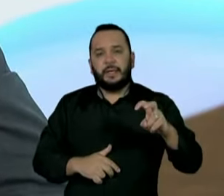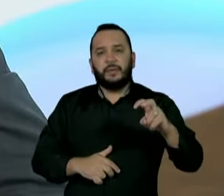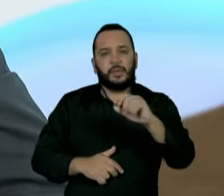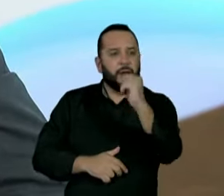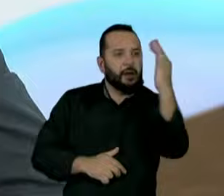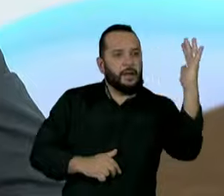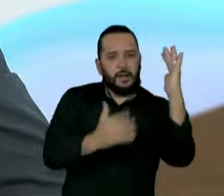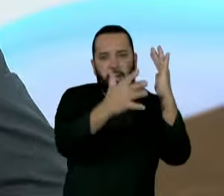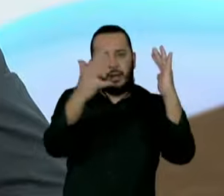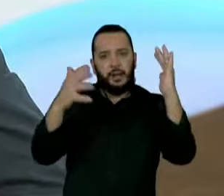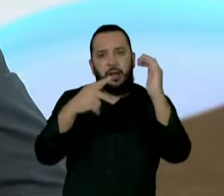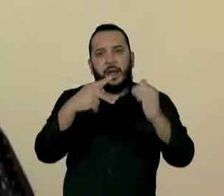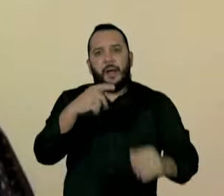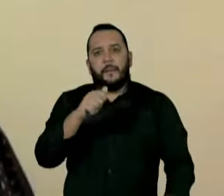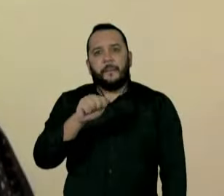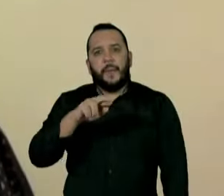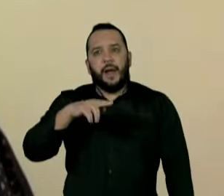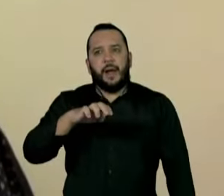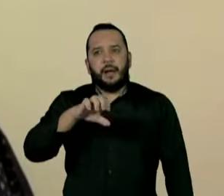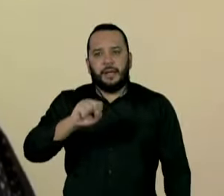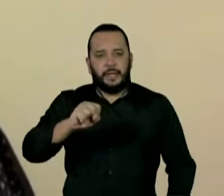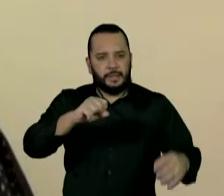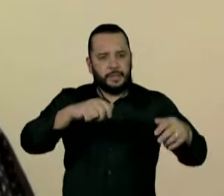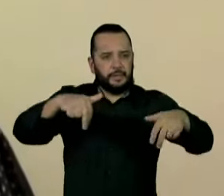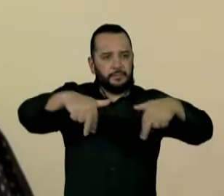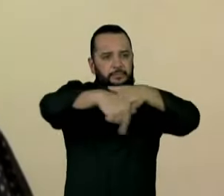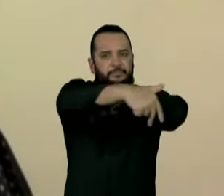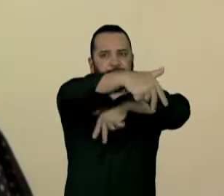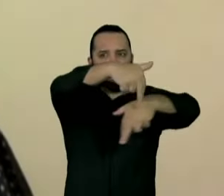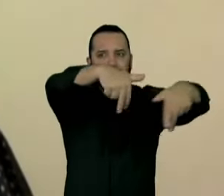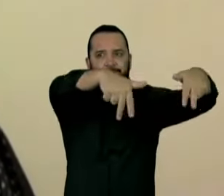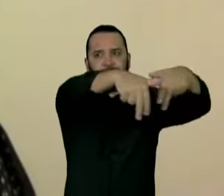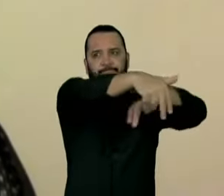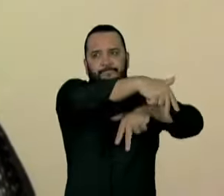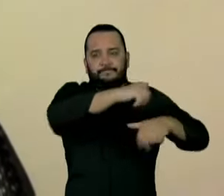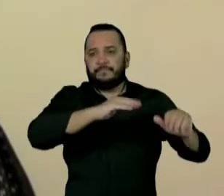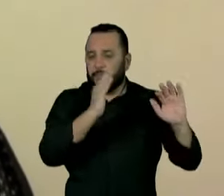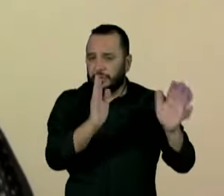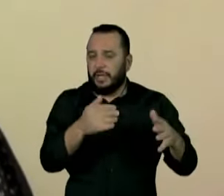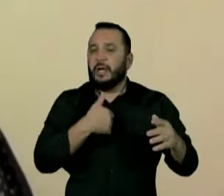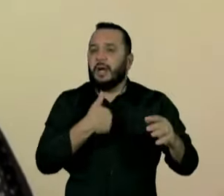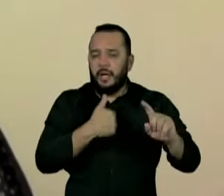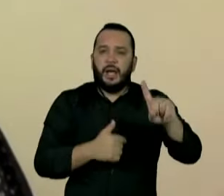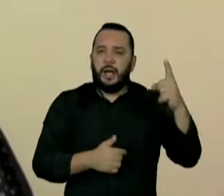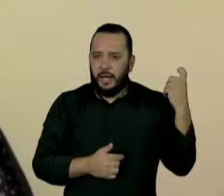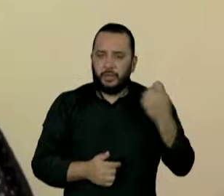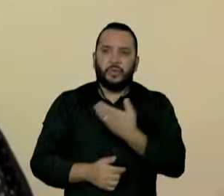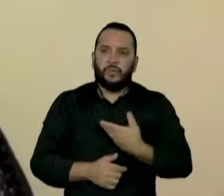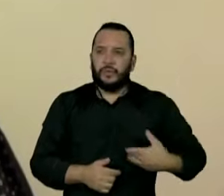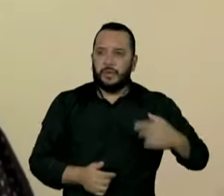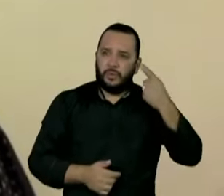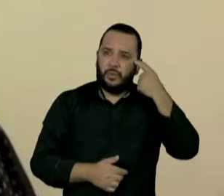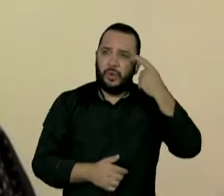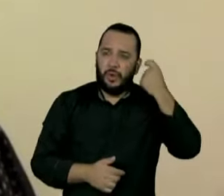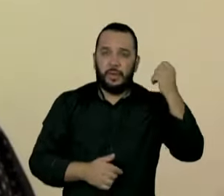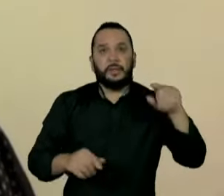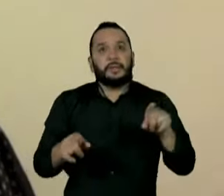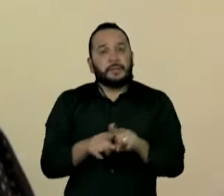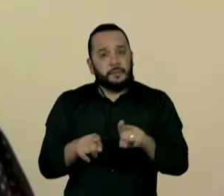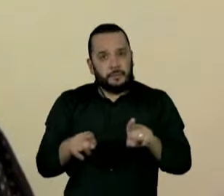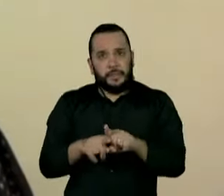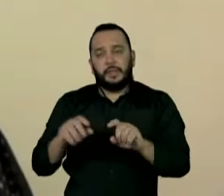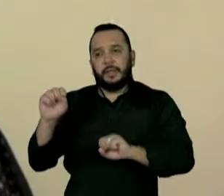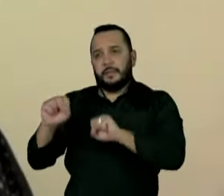economia aqui do governo João Dória, do ex-governo João Dória. E também, esses estatais foram